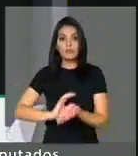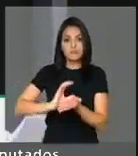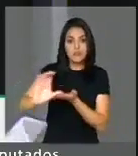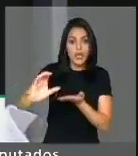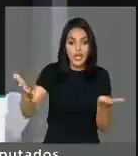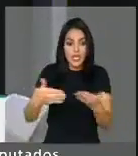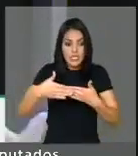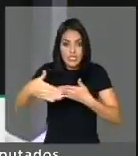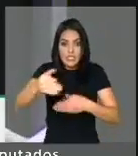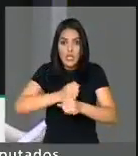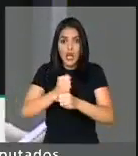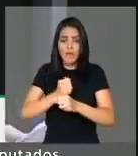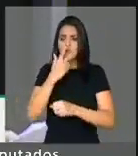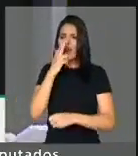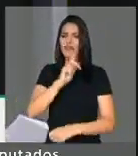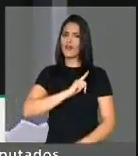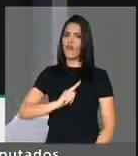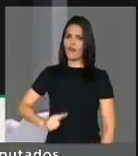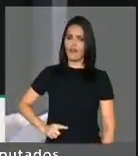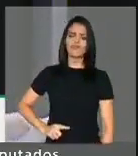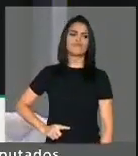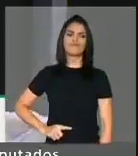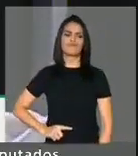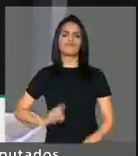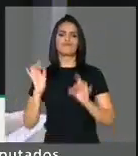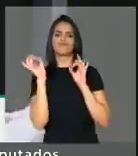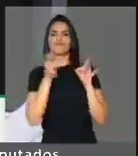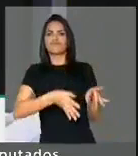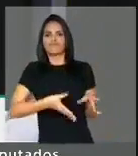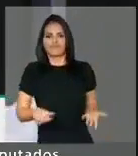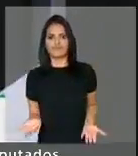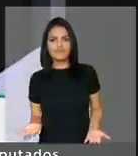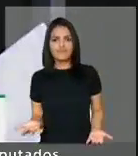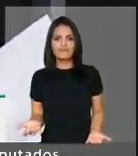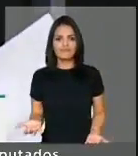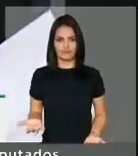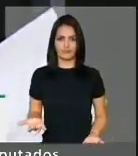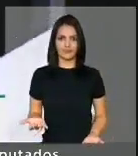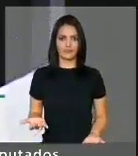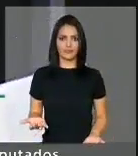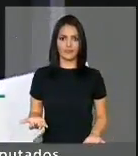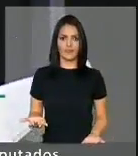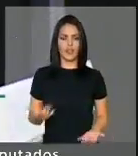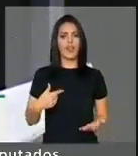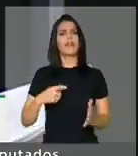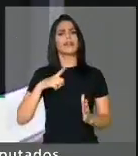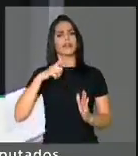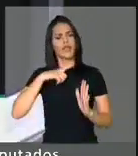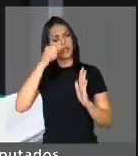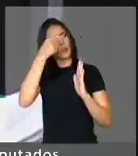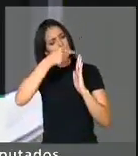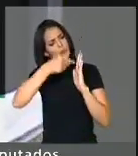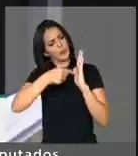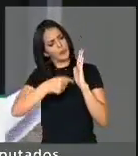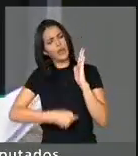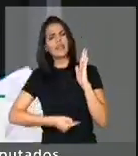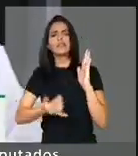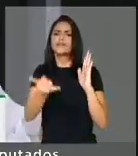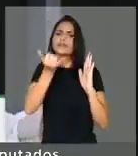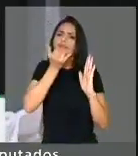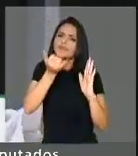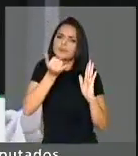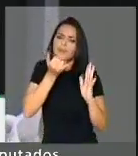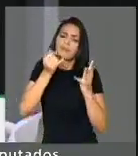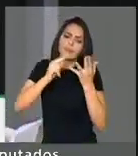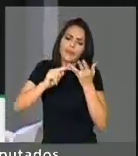e parece que o governo vai jogar esse dinheiro na lata do lixo. E, no rol de desculpas que o governo apresenta